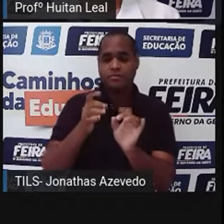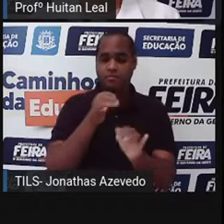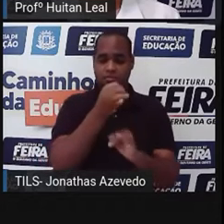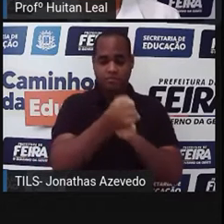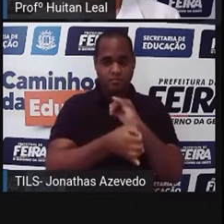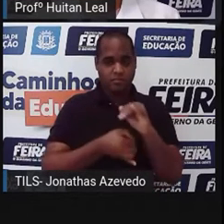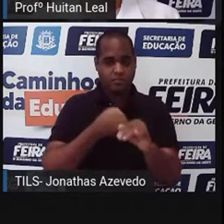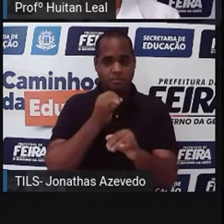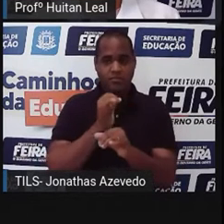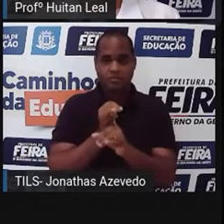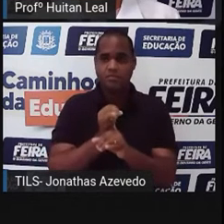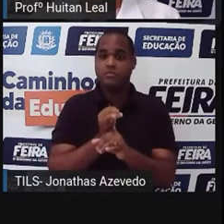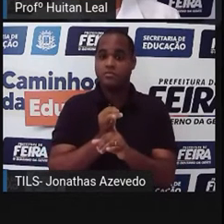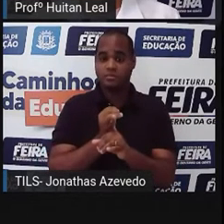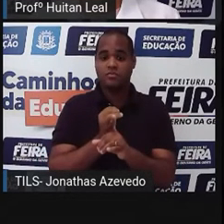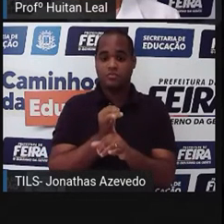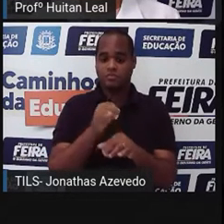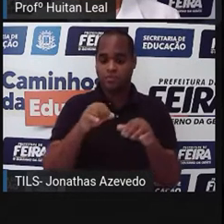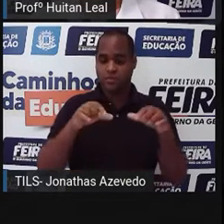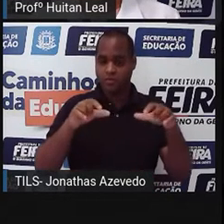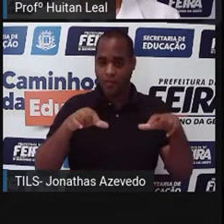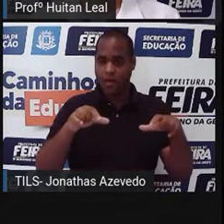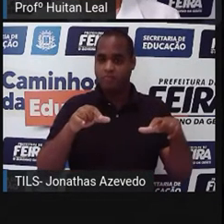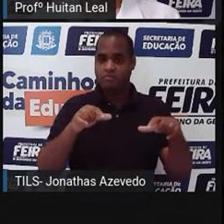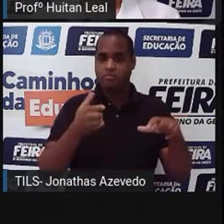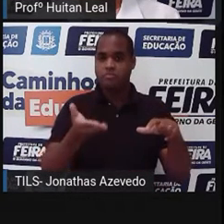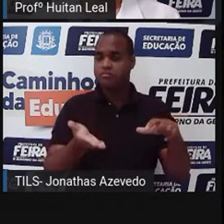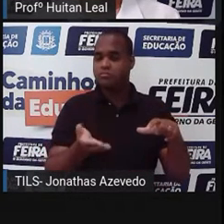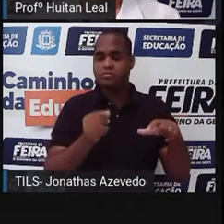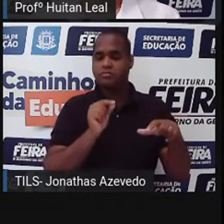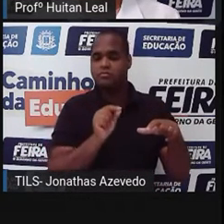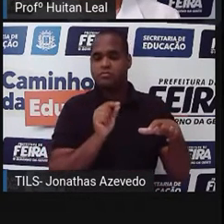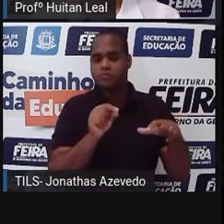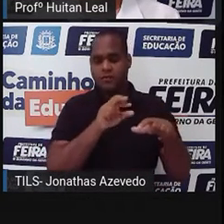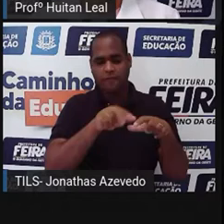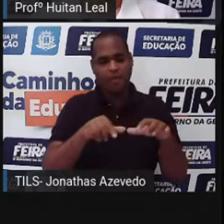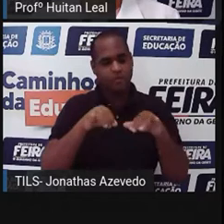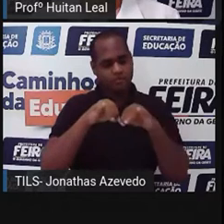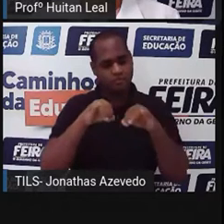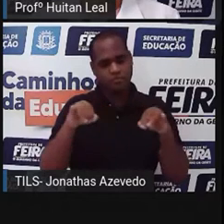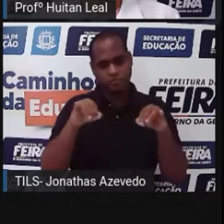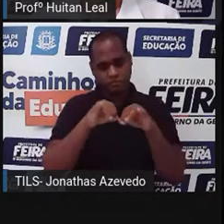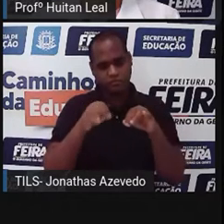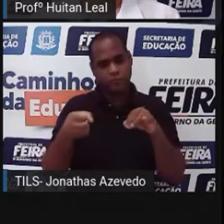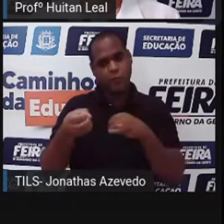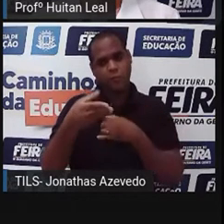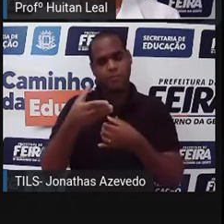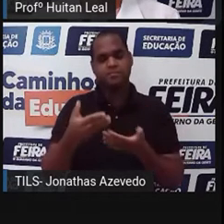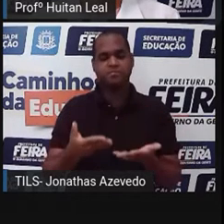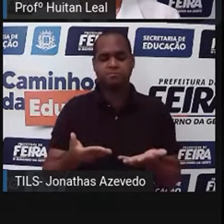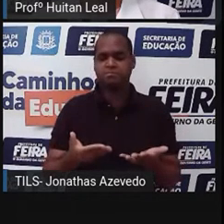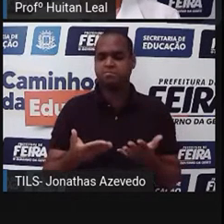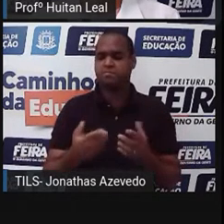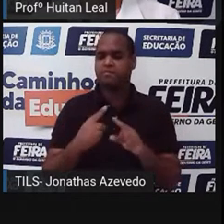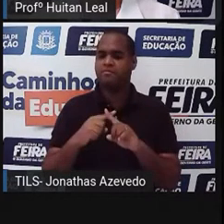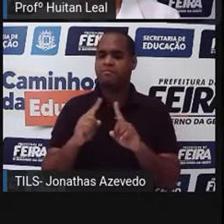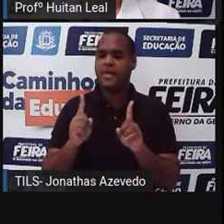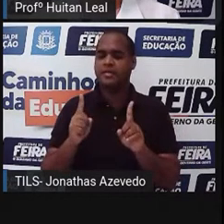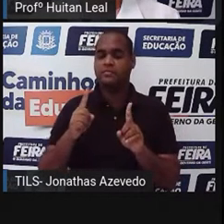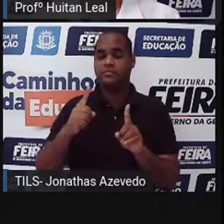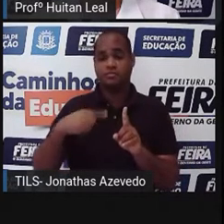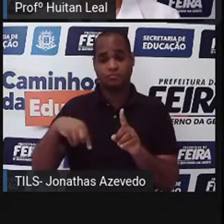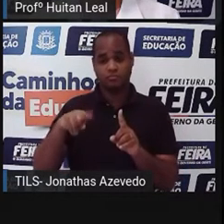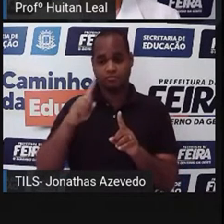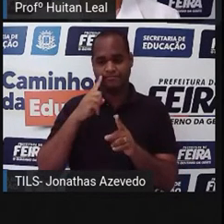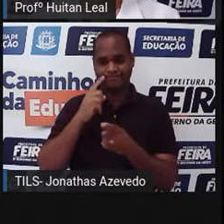gente pode considerar também um lugar onde se coloca a notícia. Mas, quando eu falo em